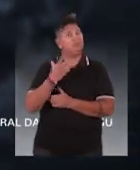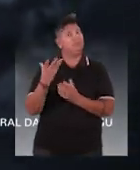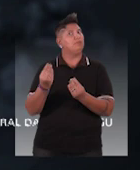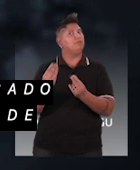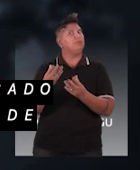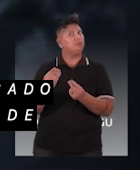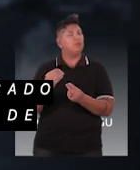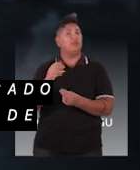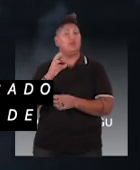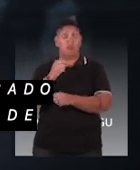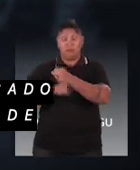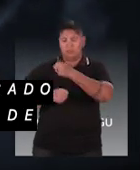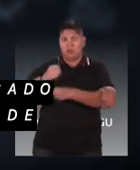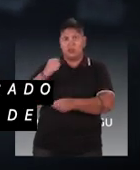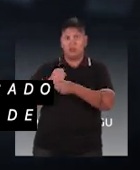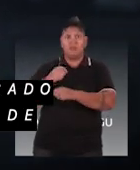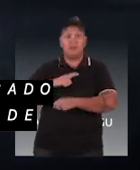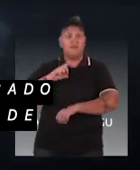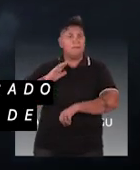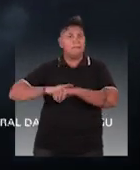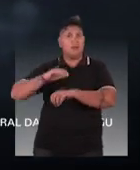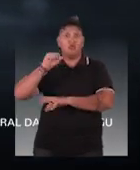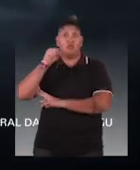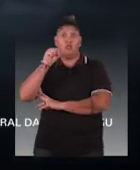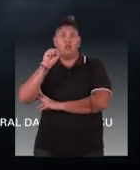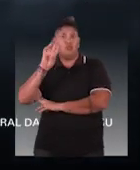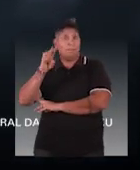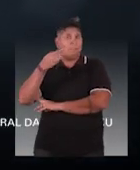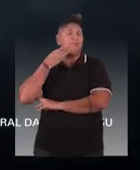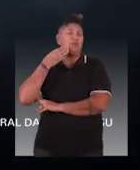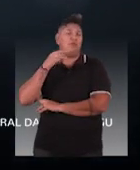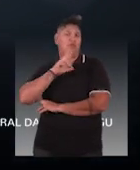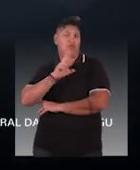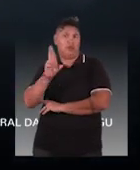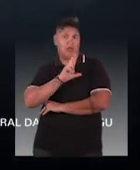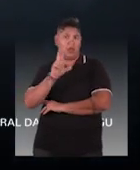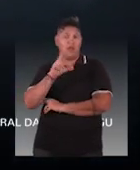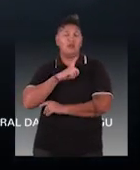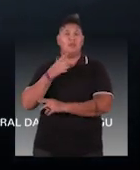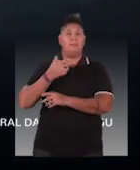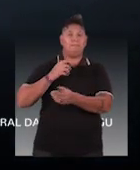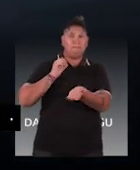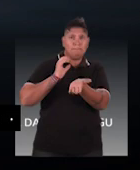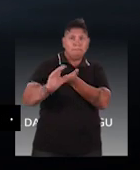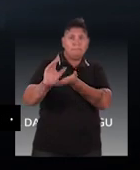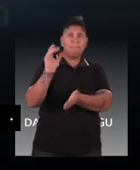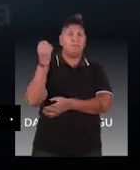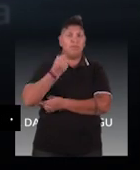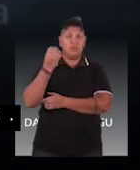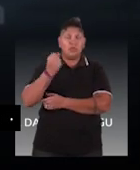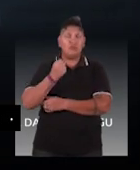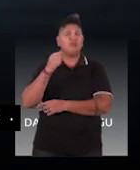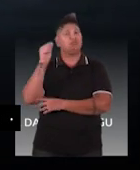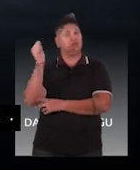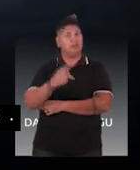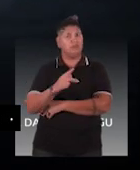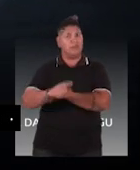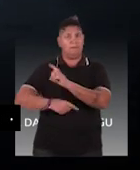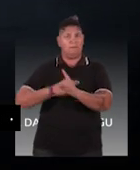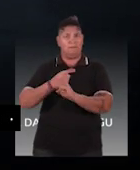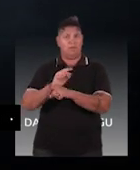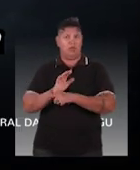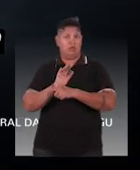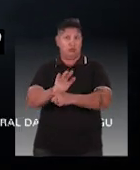vítimas. Somente no ano passado foram gastos mais de R$ 8 bilhões em pensões, aposentadorias e